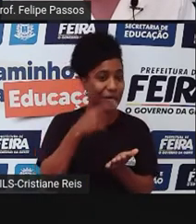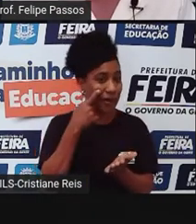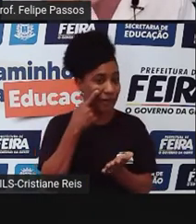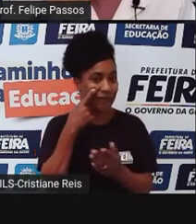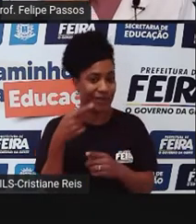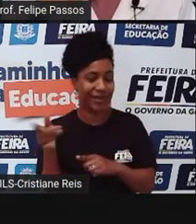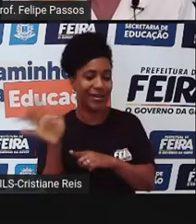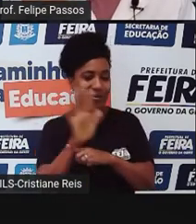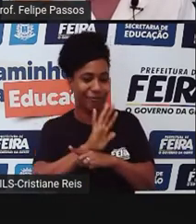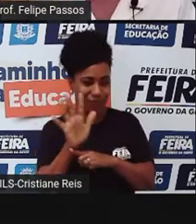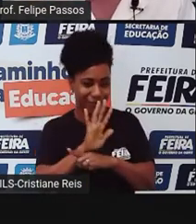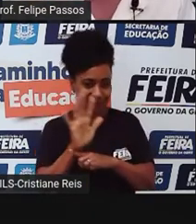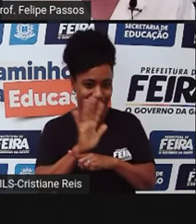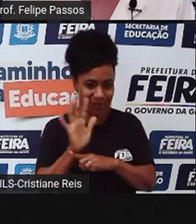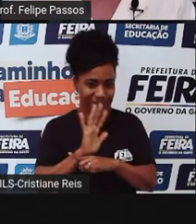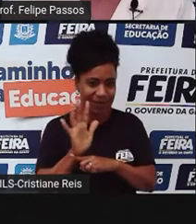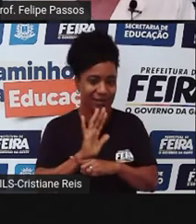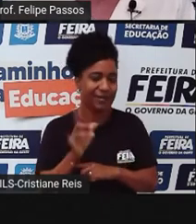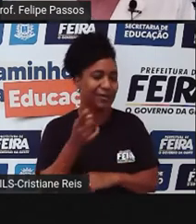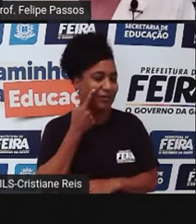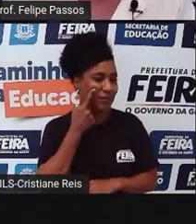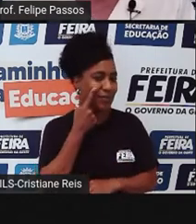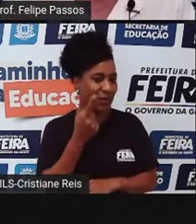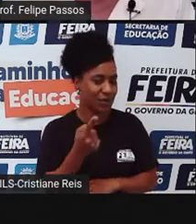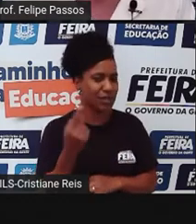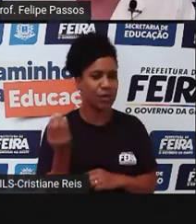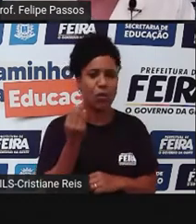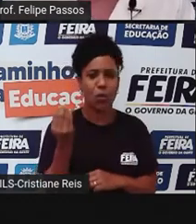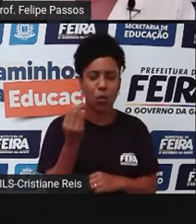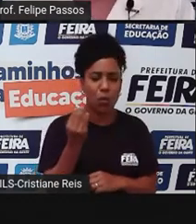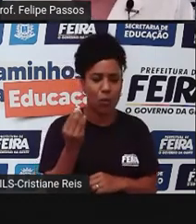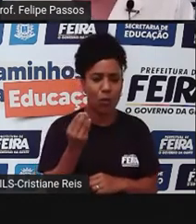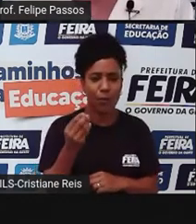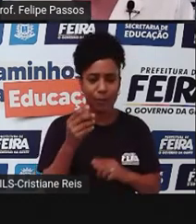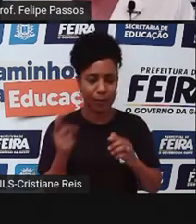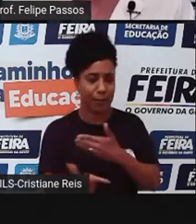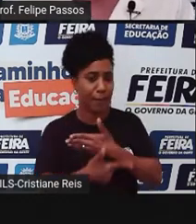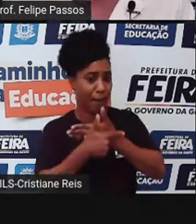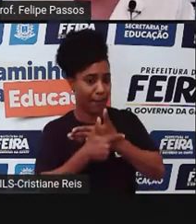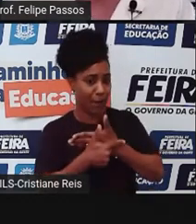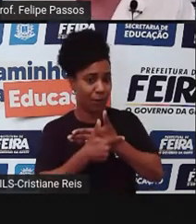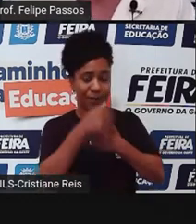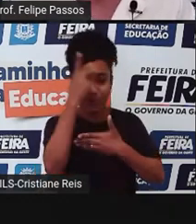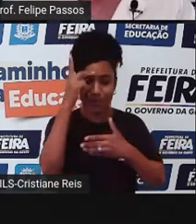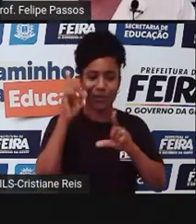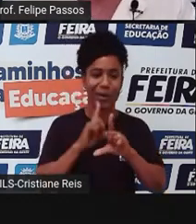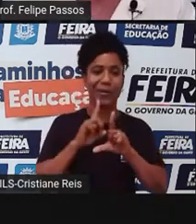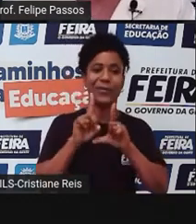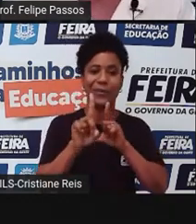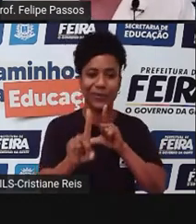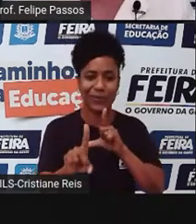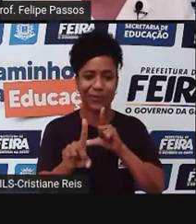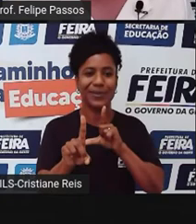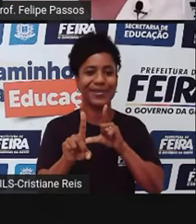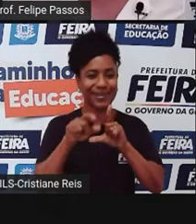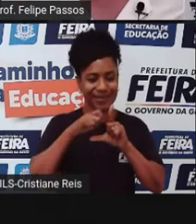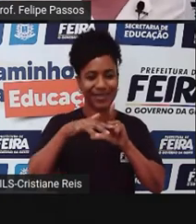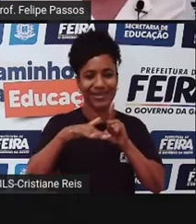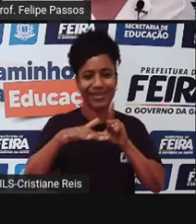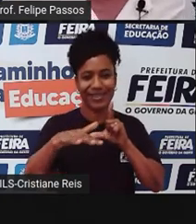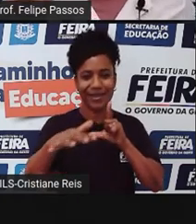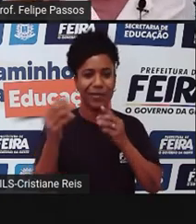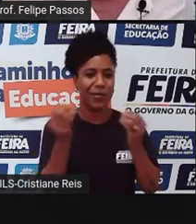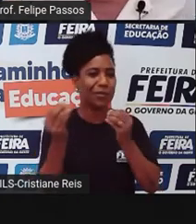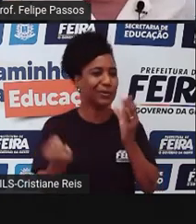vídeo que fala sobre o papel do influenciador digital, como surgem os influenciadores digitais e aí no final